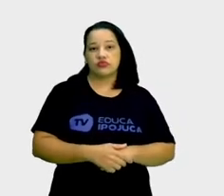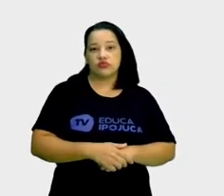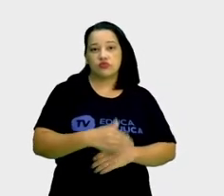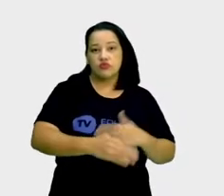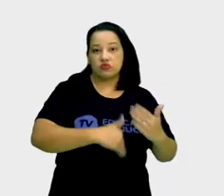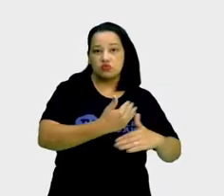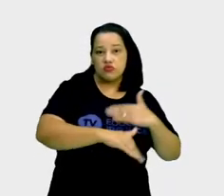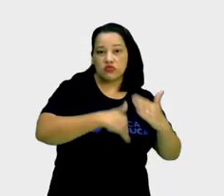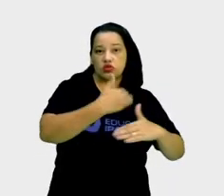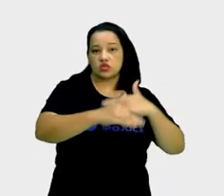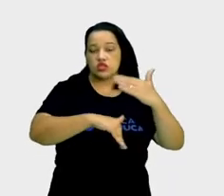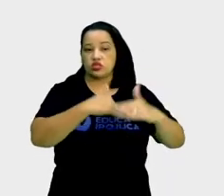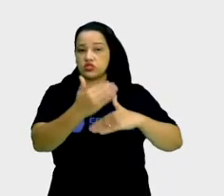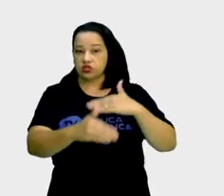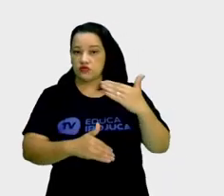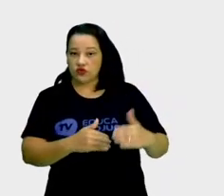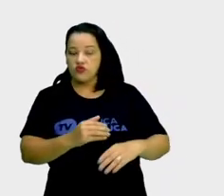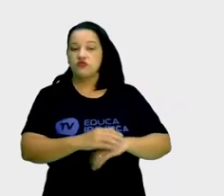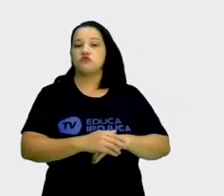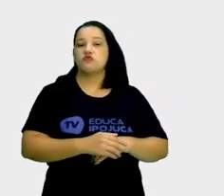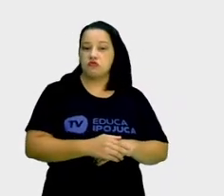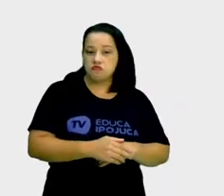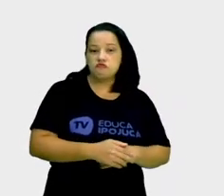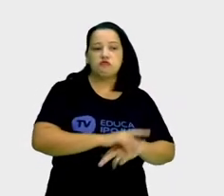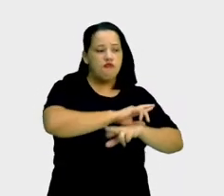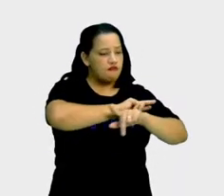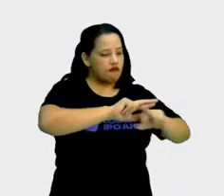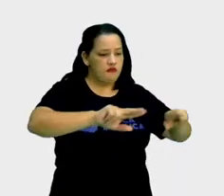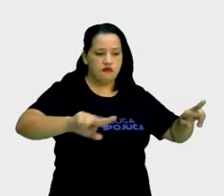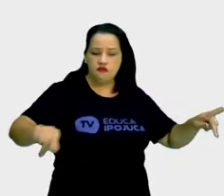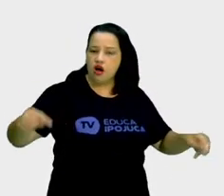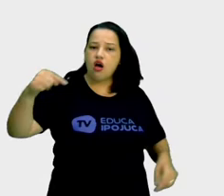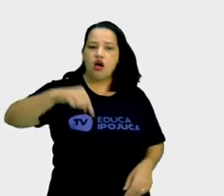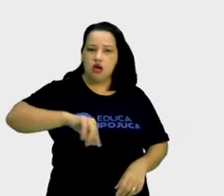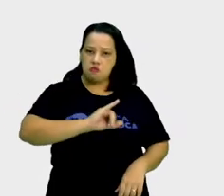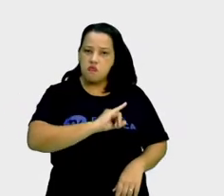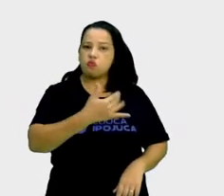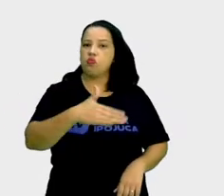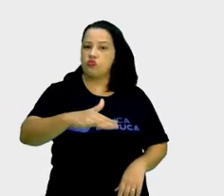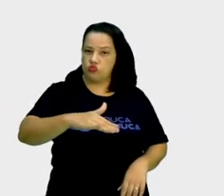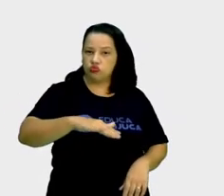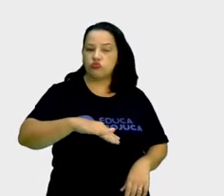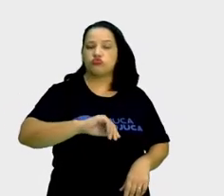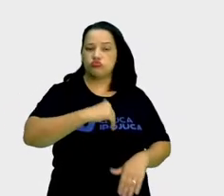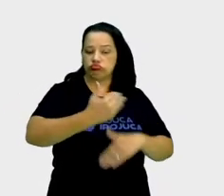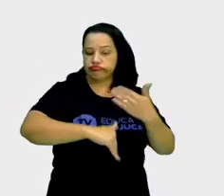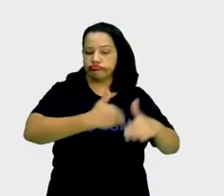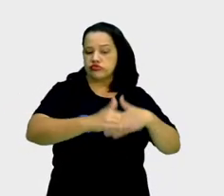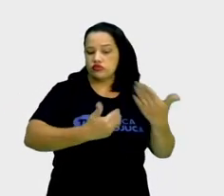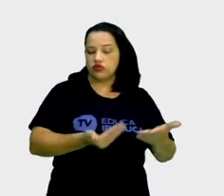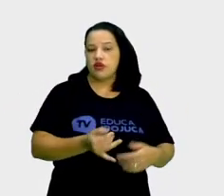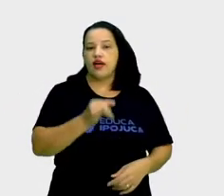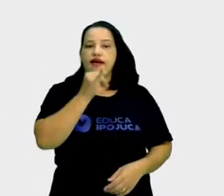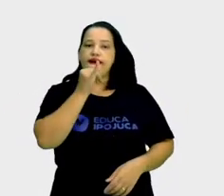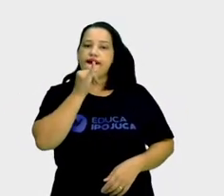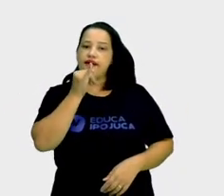ficou moderna. Ipojuca desenvolveu muitas coisas aqui em Ipojuca. Por exemplo, creches,